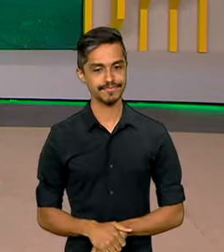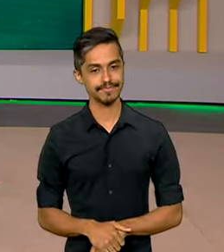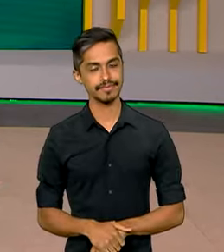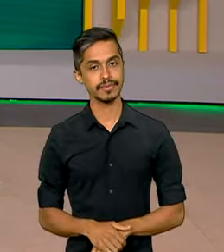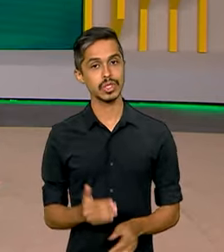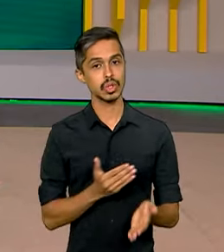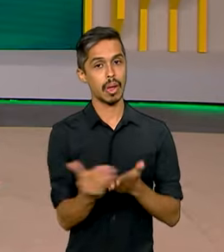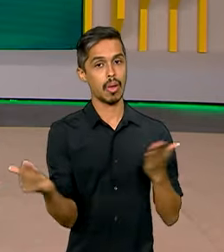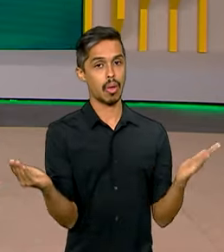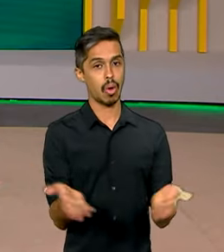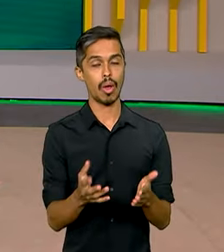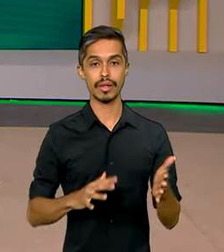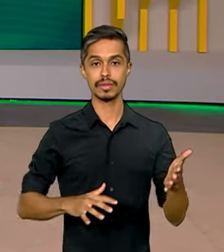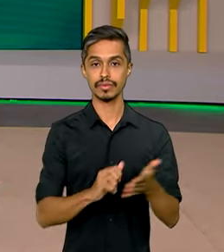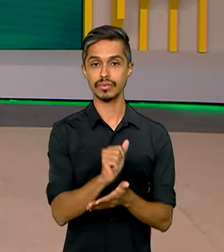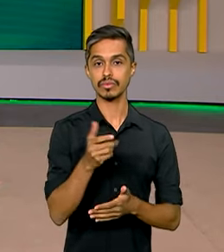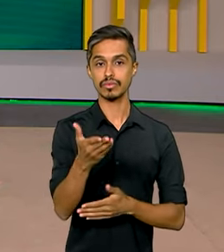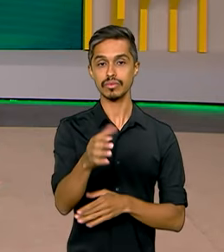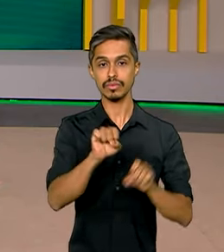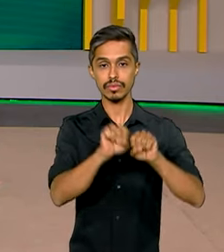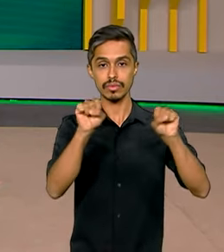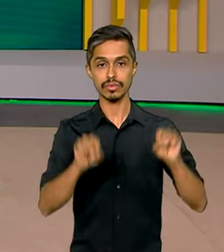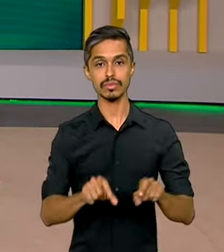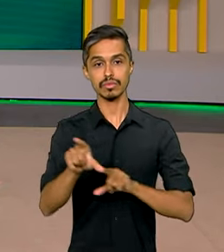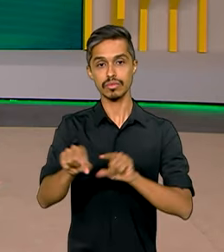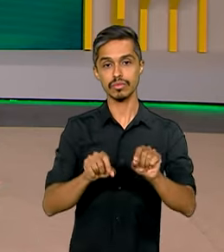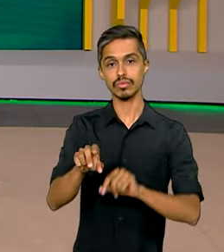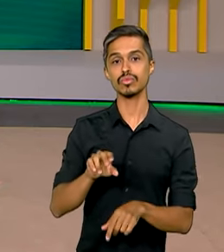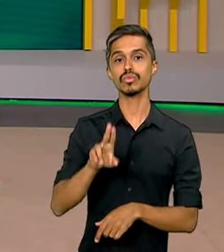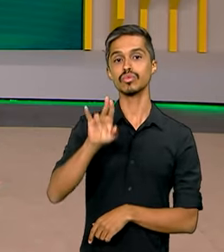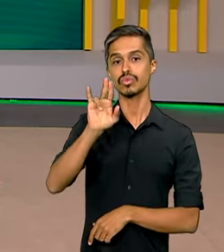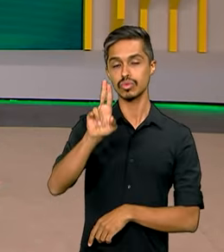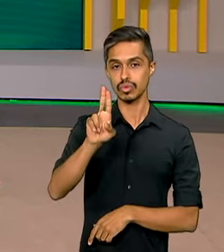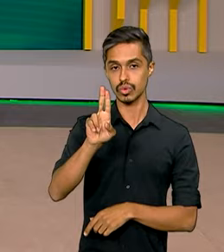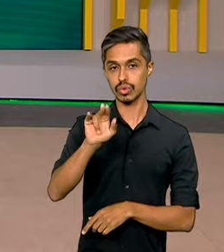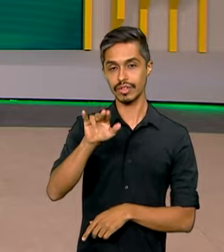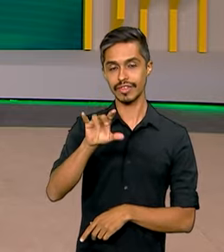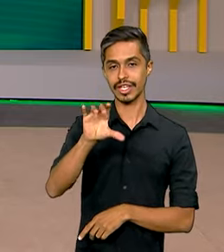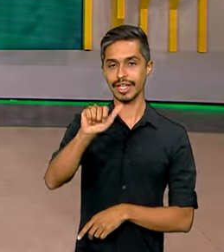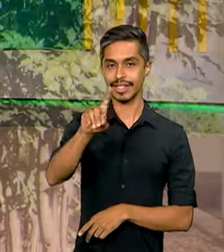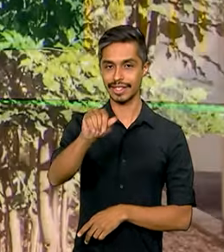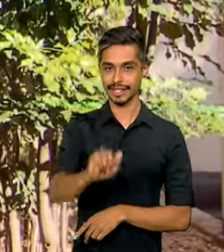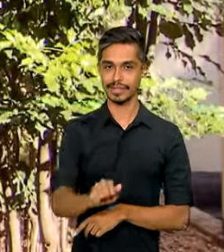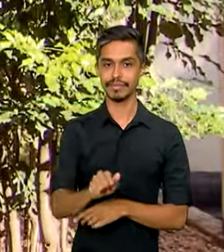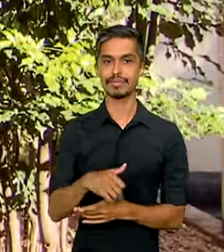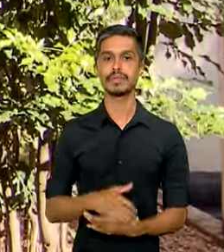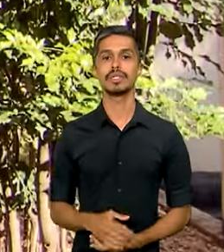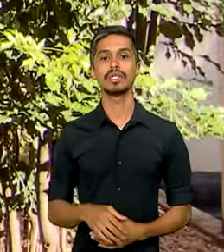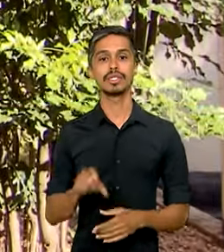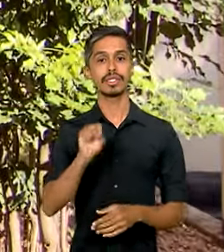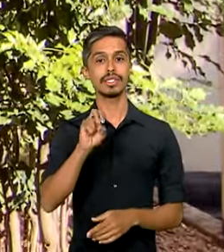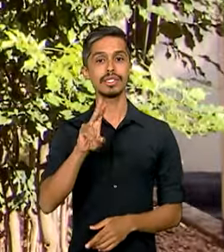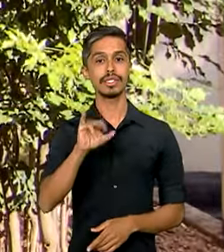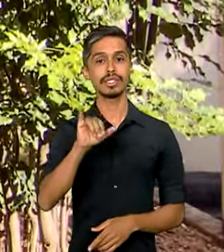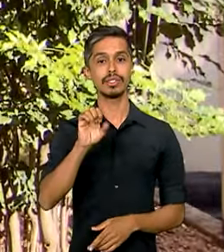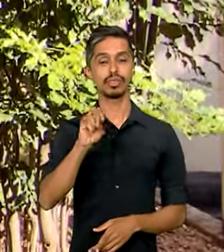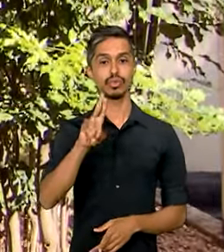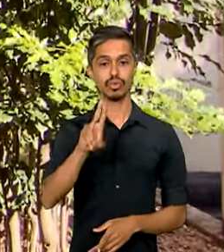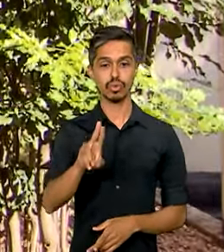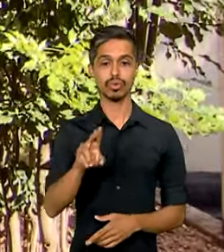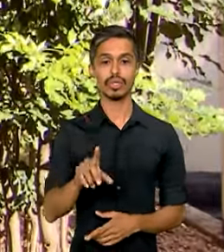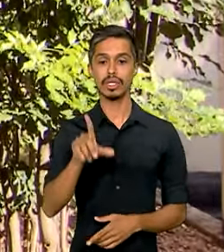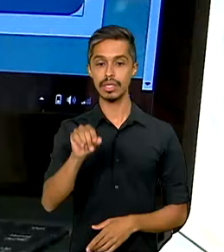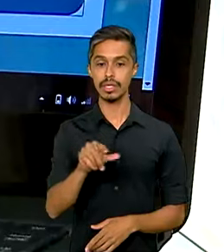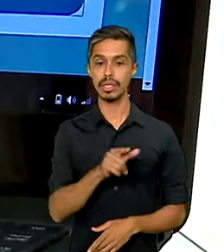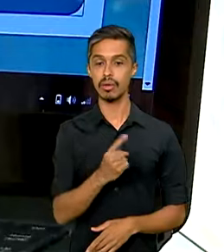Começaram hoje as inscrições para o Sistema de Seleção Unificada. Neste ano, o Sisu passa a ter apenas uma